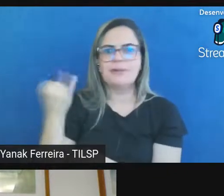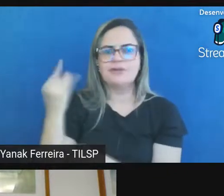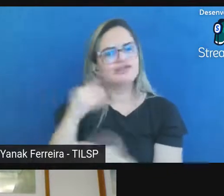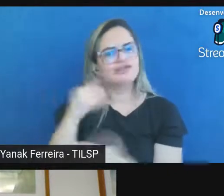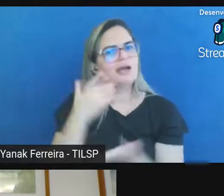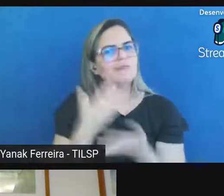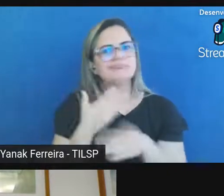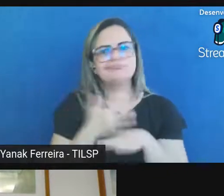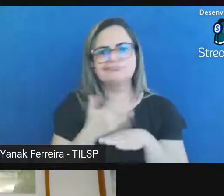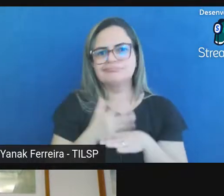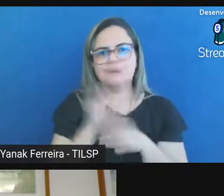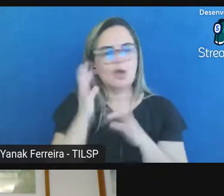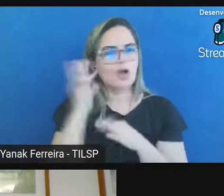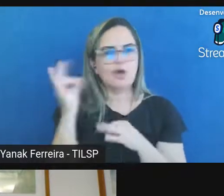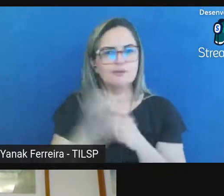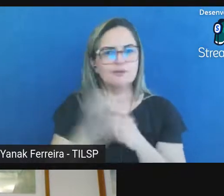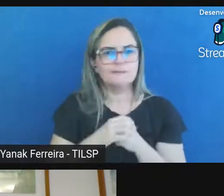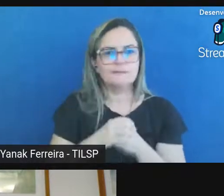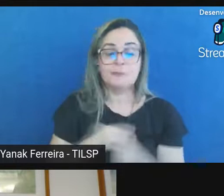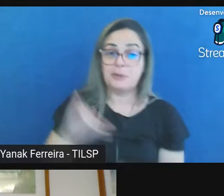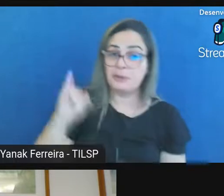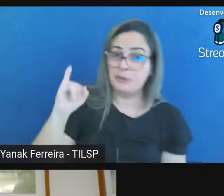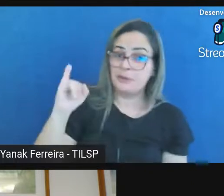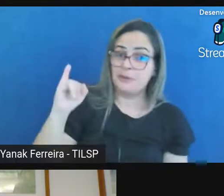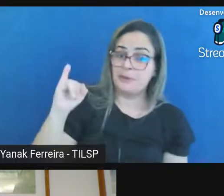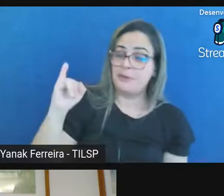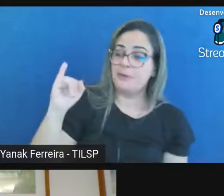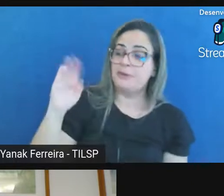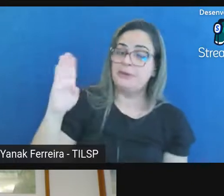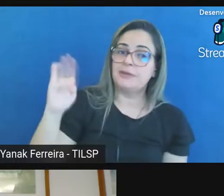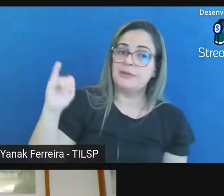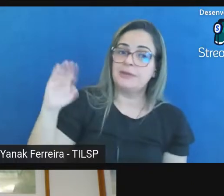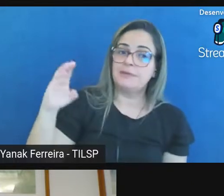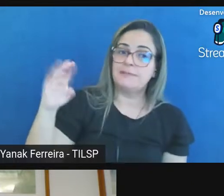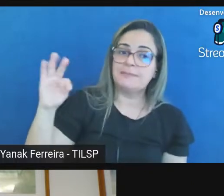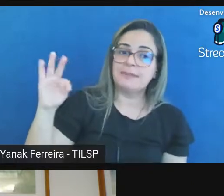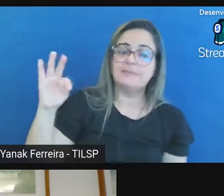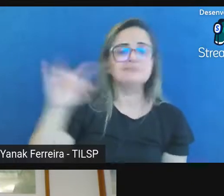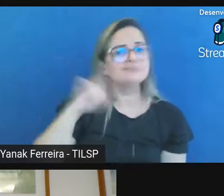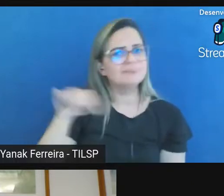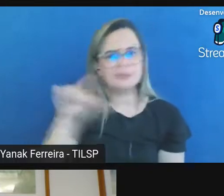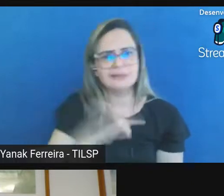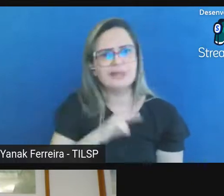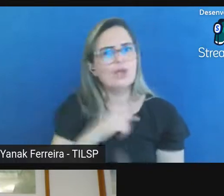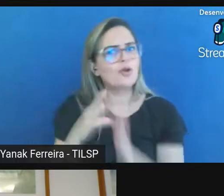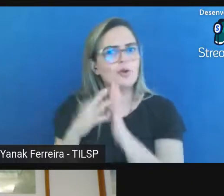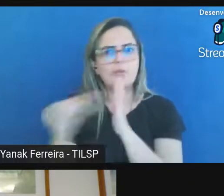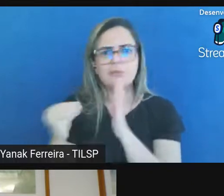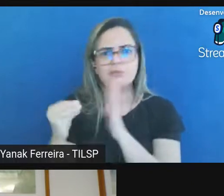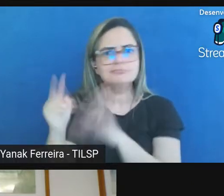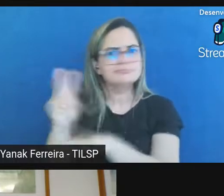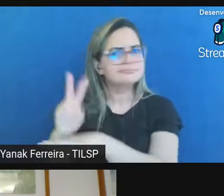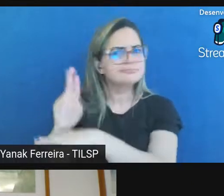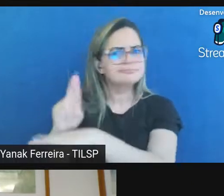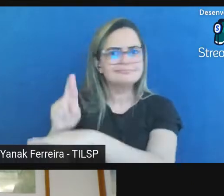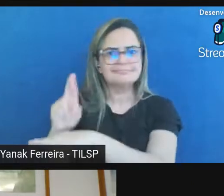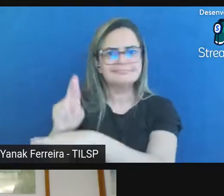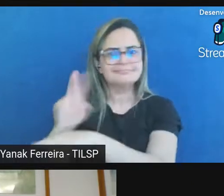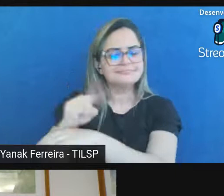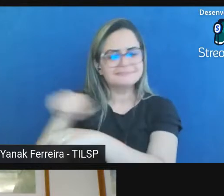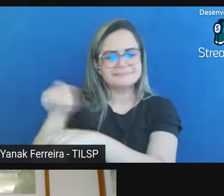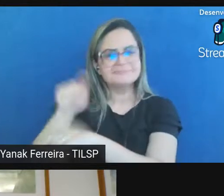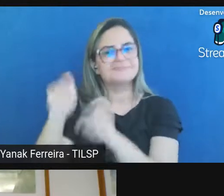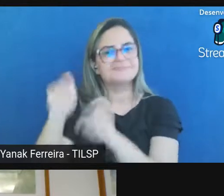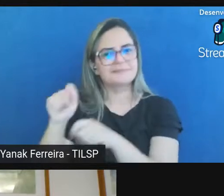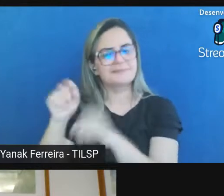o IBICT vem aplicando o IBICT inclusive tem um modelo de preservação digital em que ele aplicou a